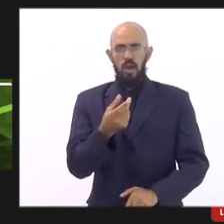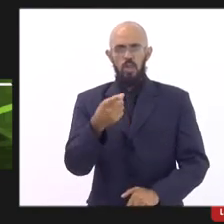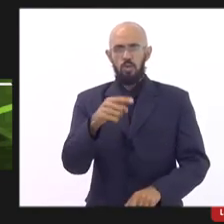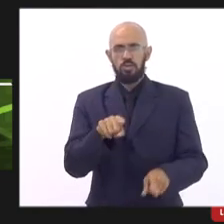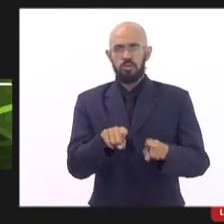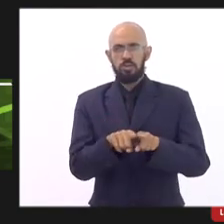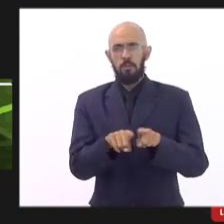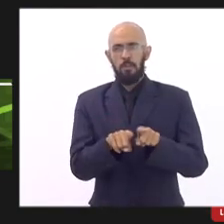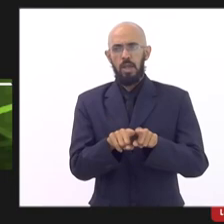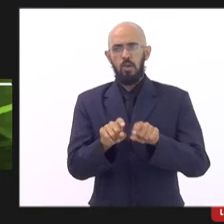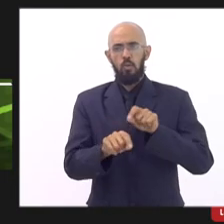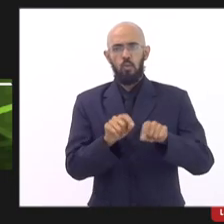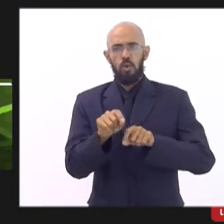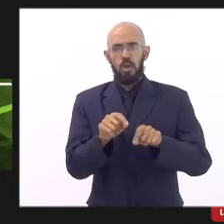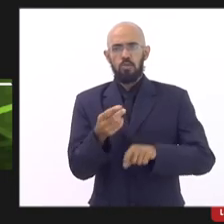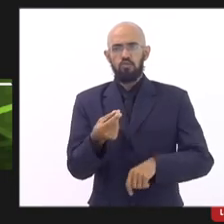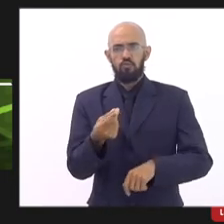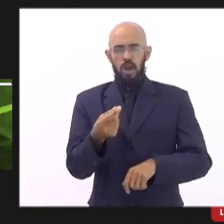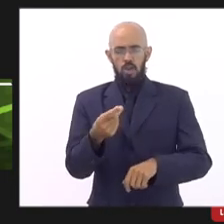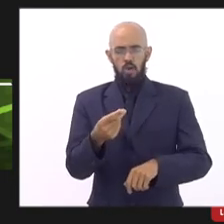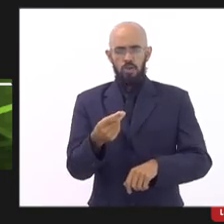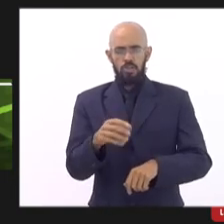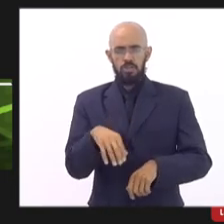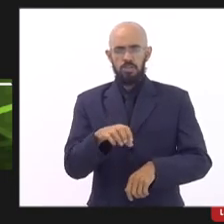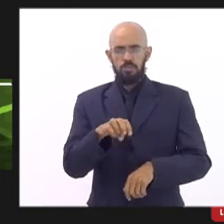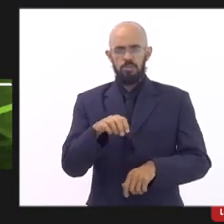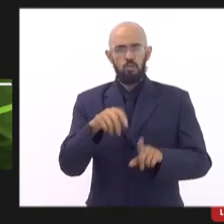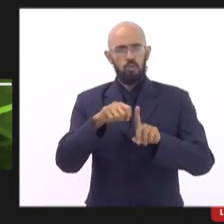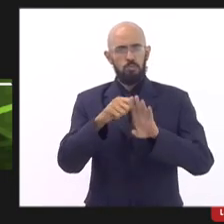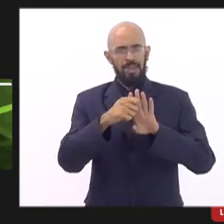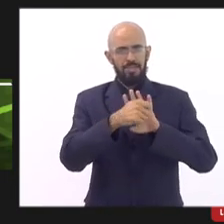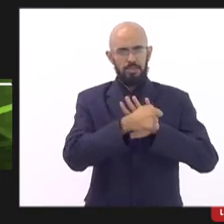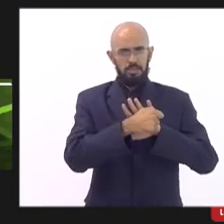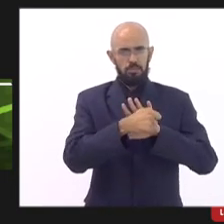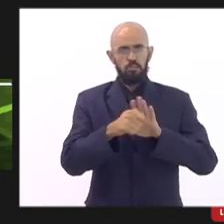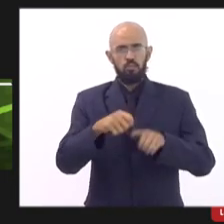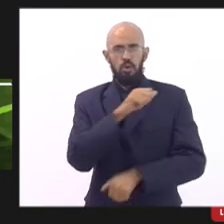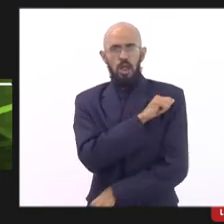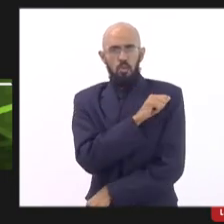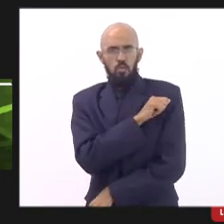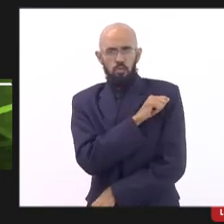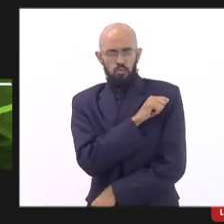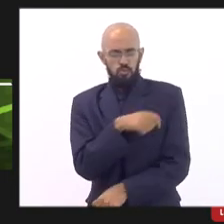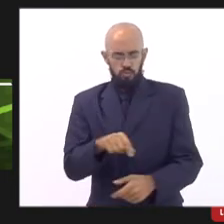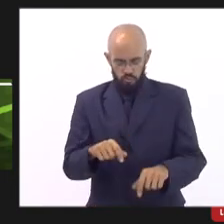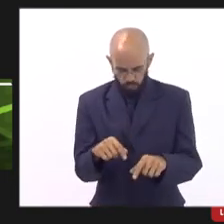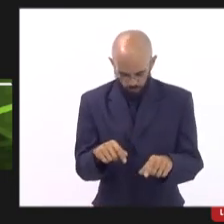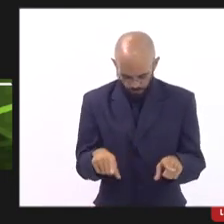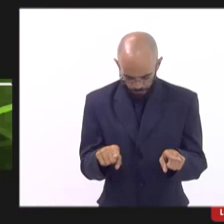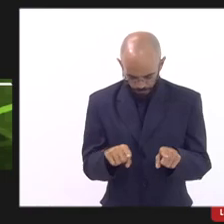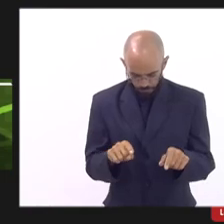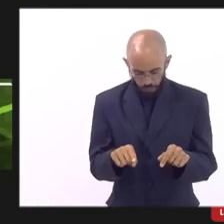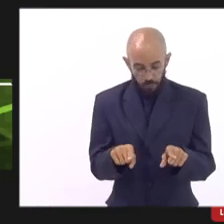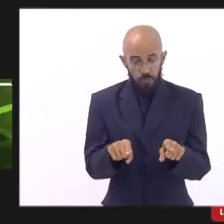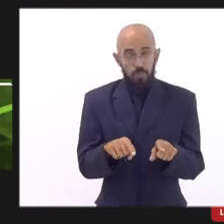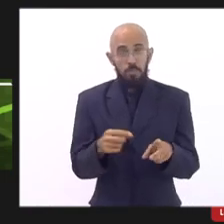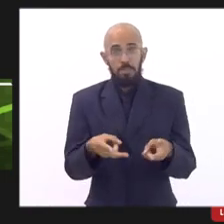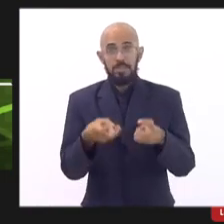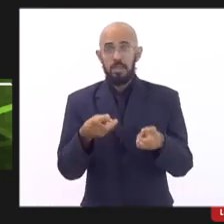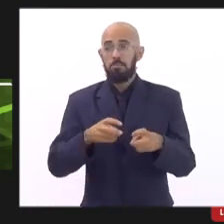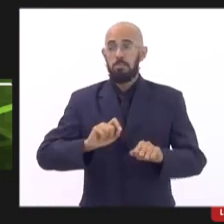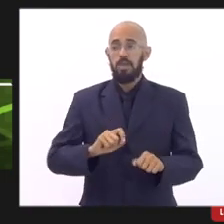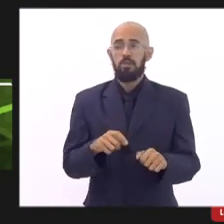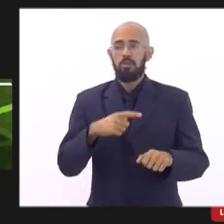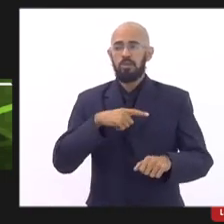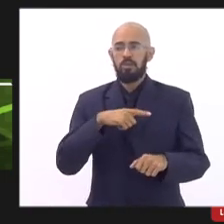os valores per capita mensais por aluno e tendo em vista os elevados custos